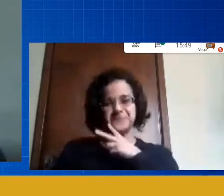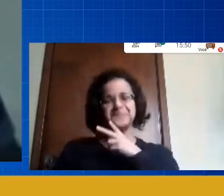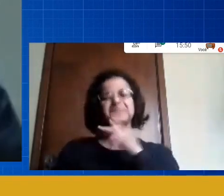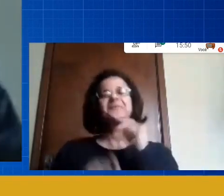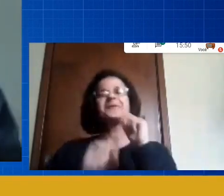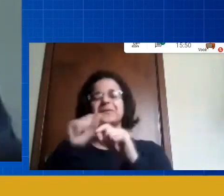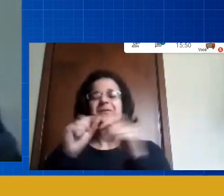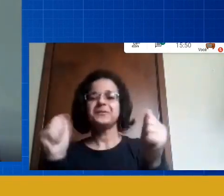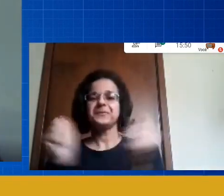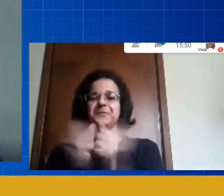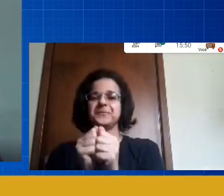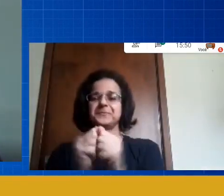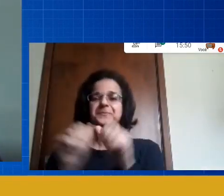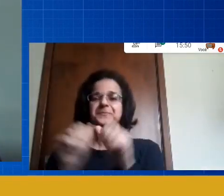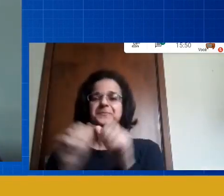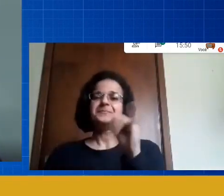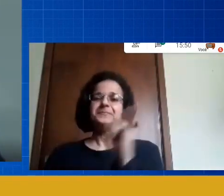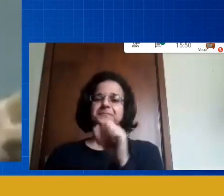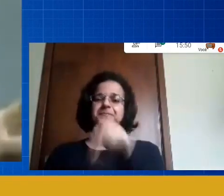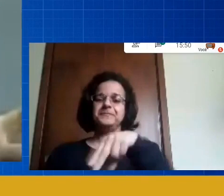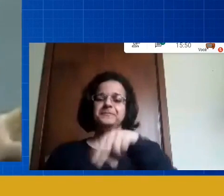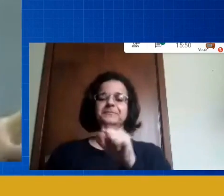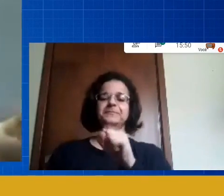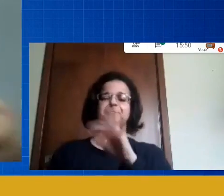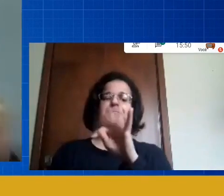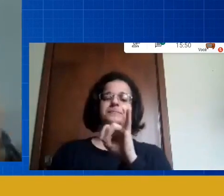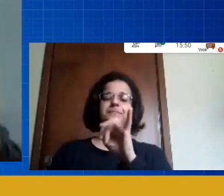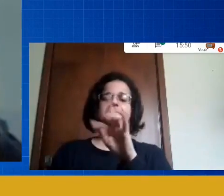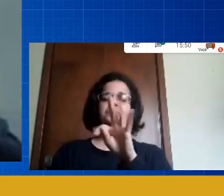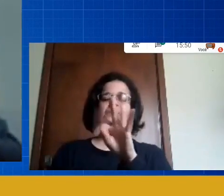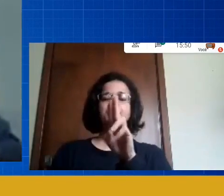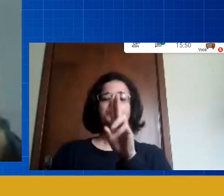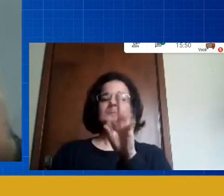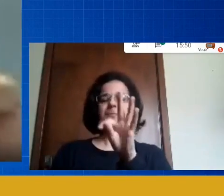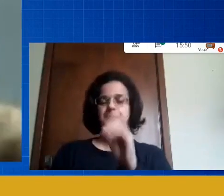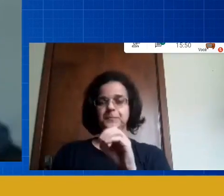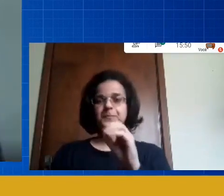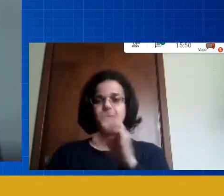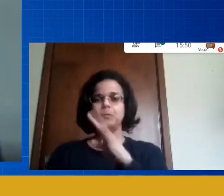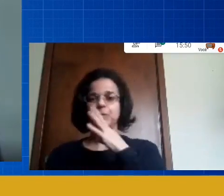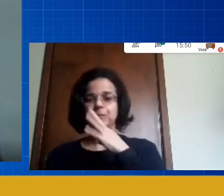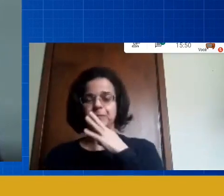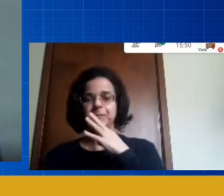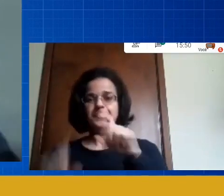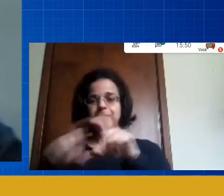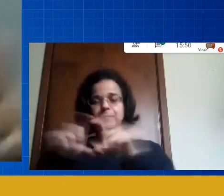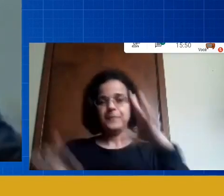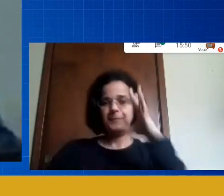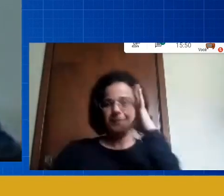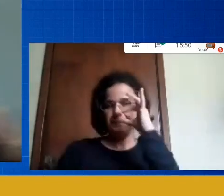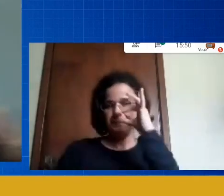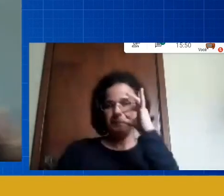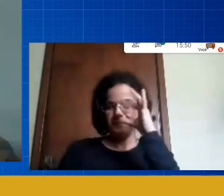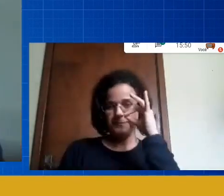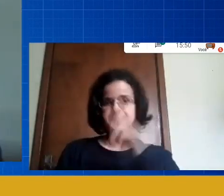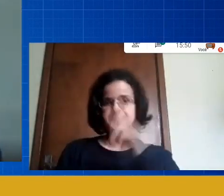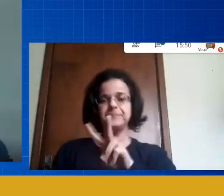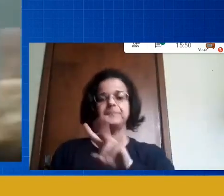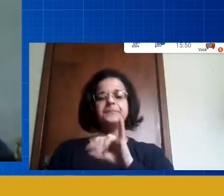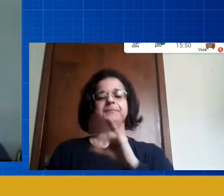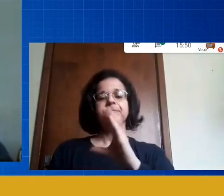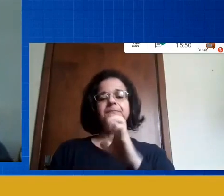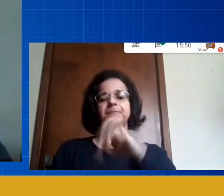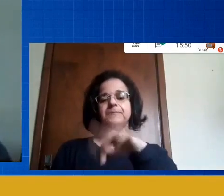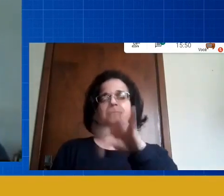Conhecer nos sigam nos acompanhem meu Instagram é vicente.falcão também nas redes sociais